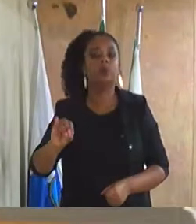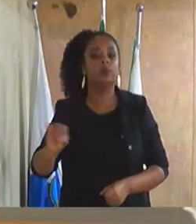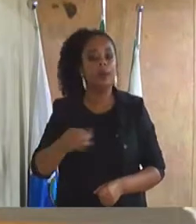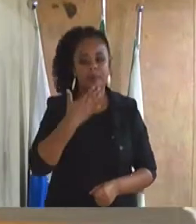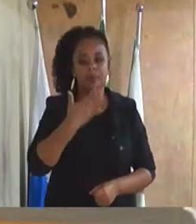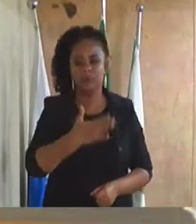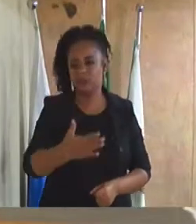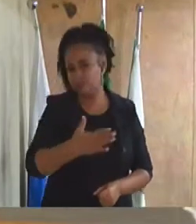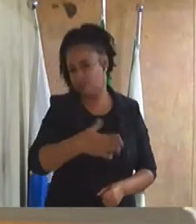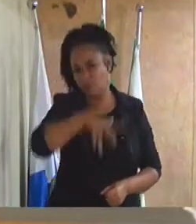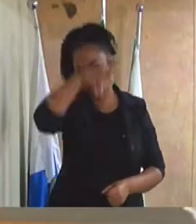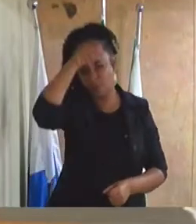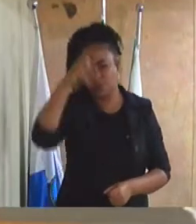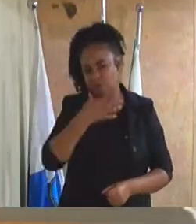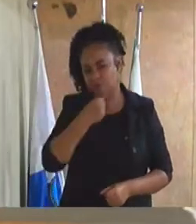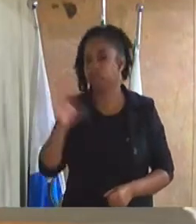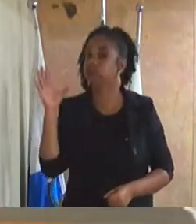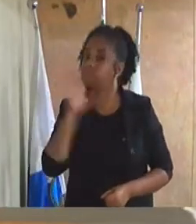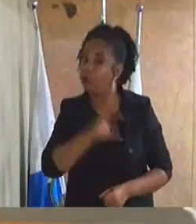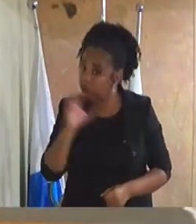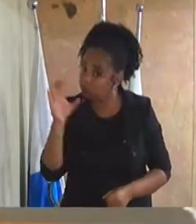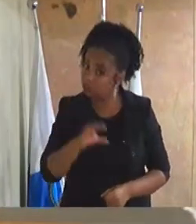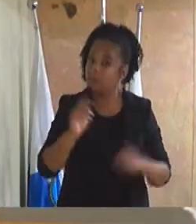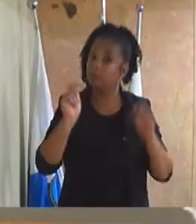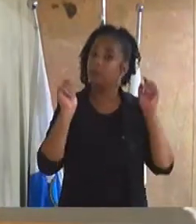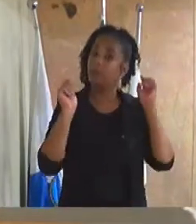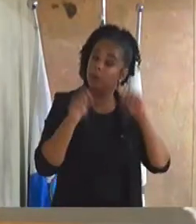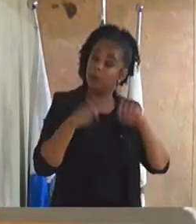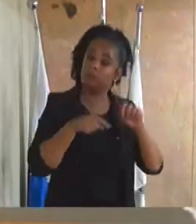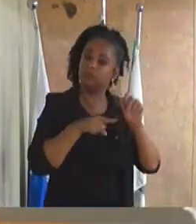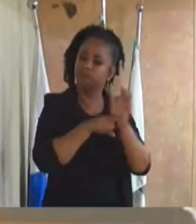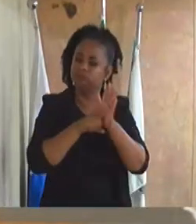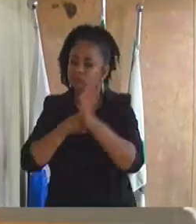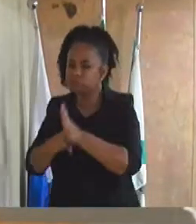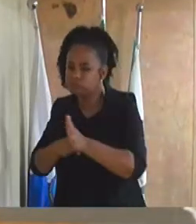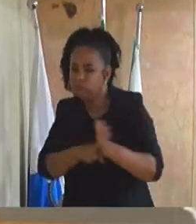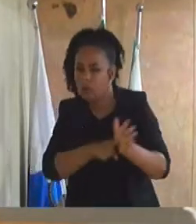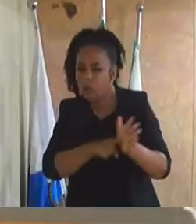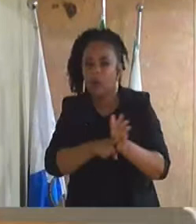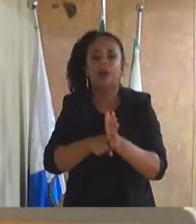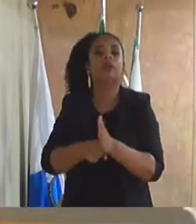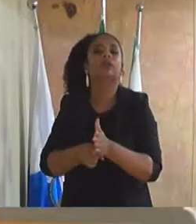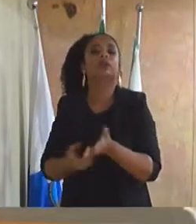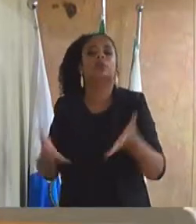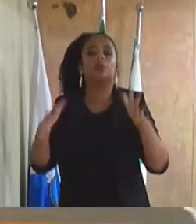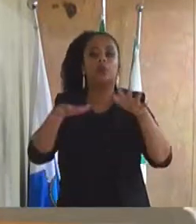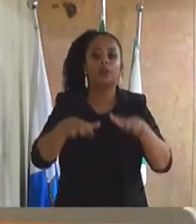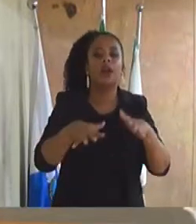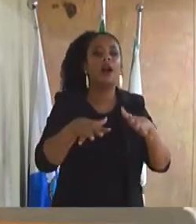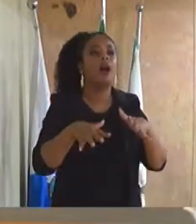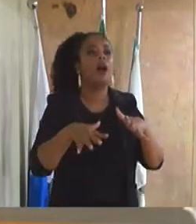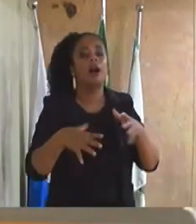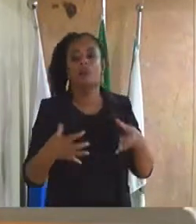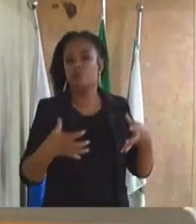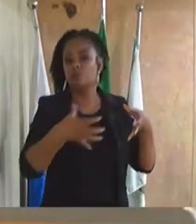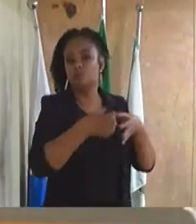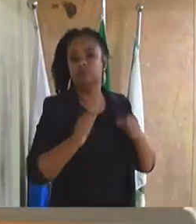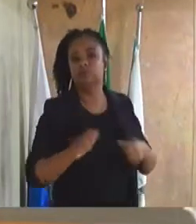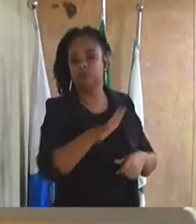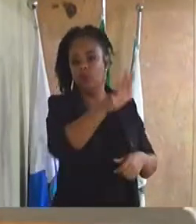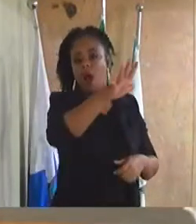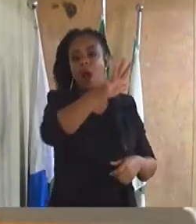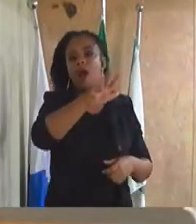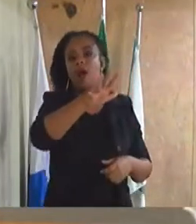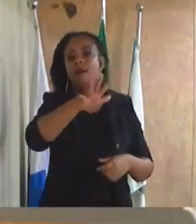Excelentíssimo Senhor Prefeito, em caráter de urgência, um estudo no sentido de incluir a comunidade do Vai Quem Quer, segundo distrito